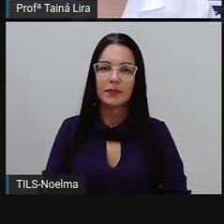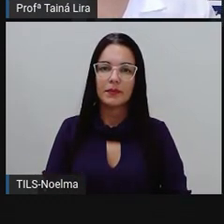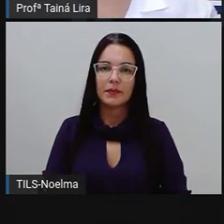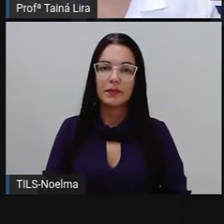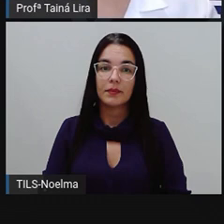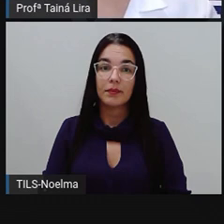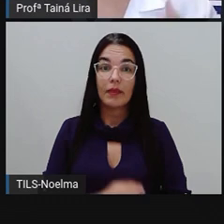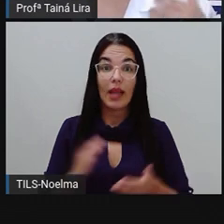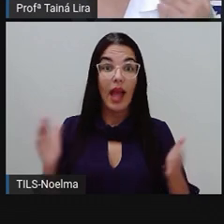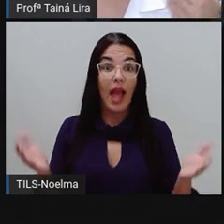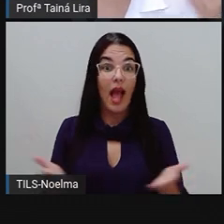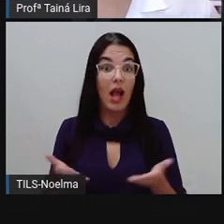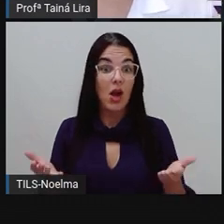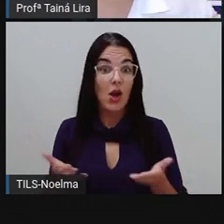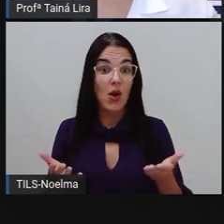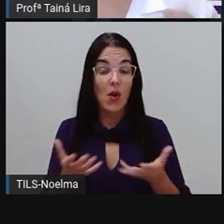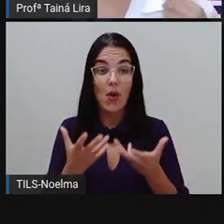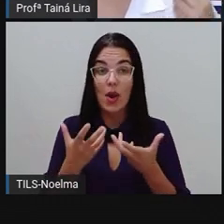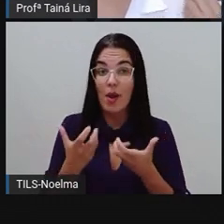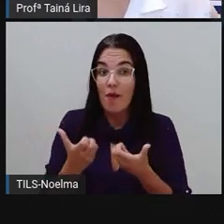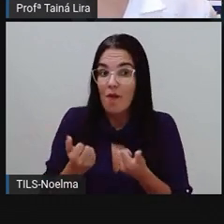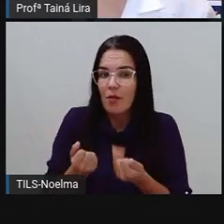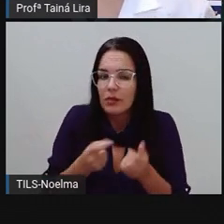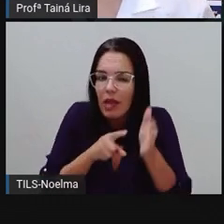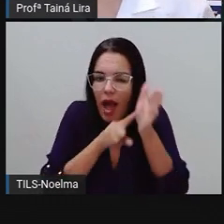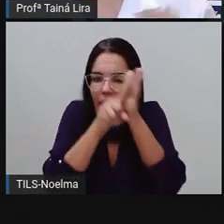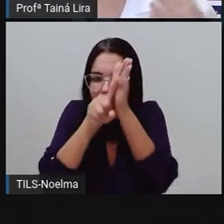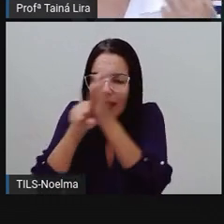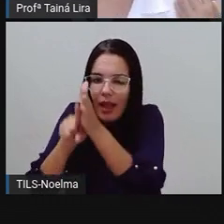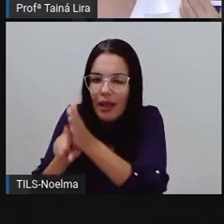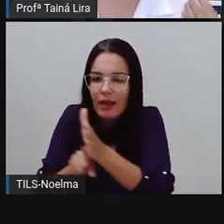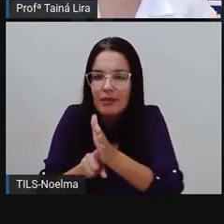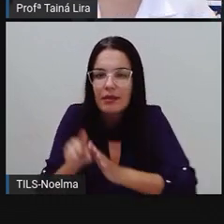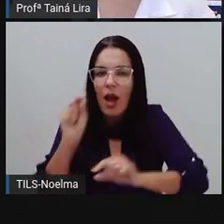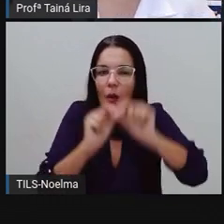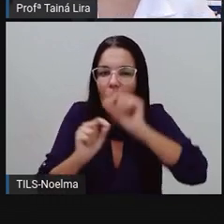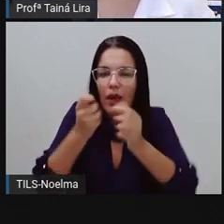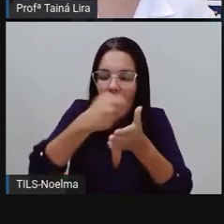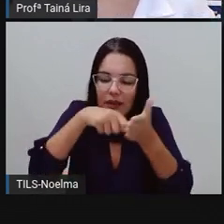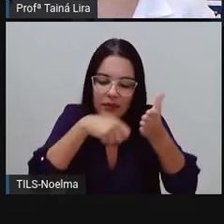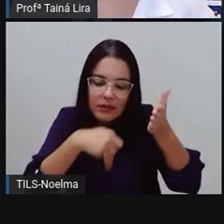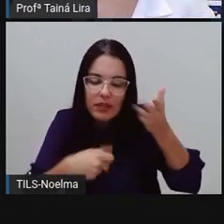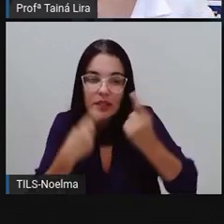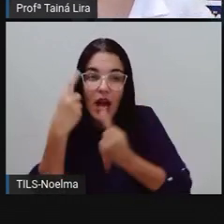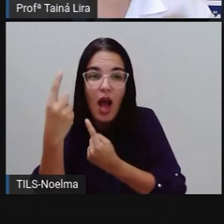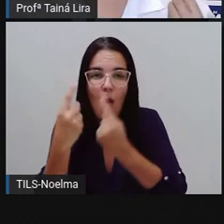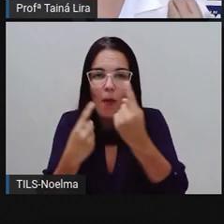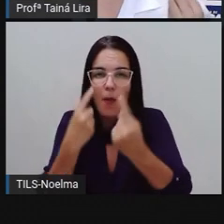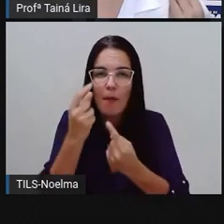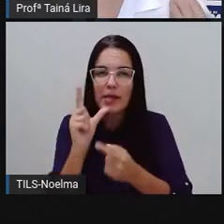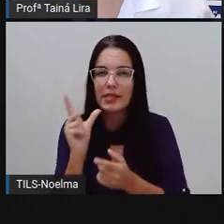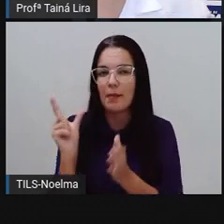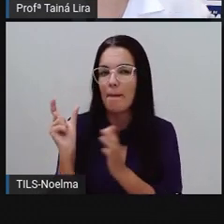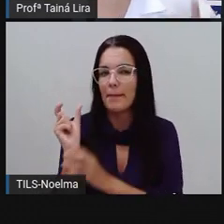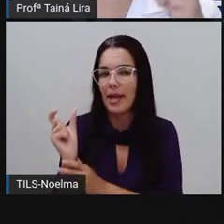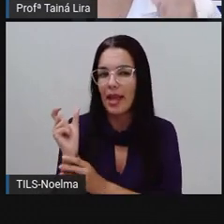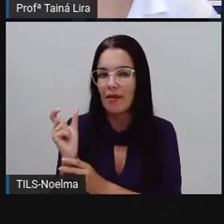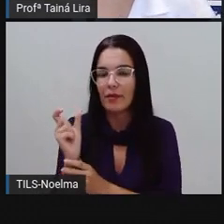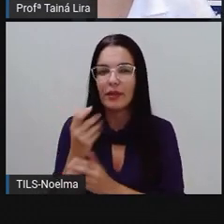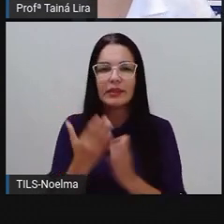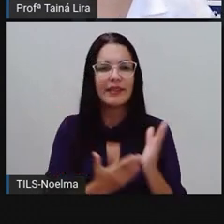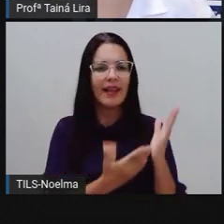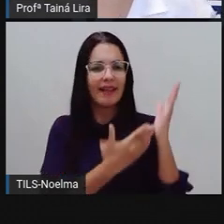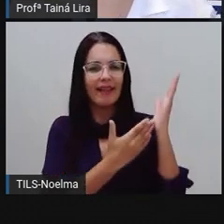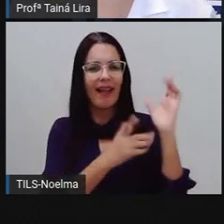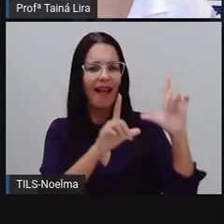Pronto. Agora, nós vamos ver, analisar a escrita de algumas palavras. Então, olha lá. Eu tenho essa imagem. Que